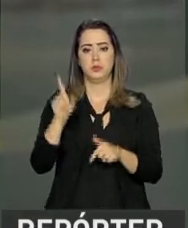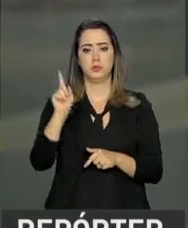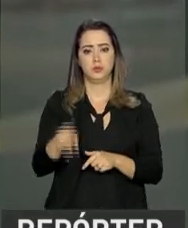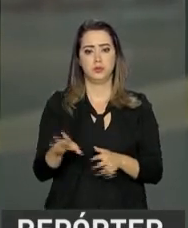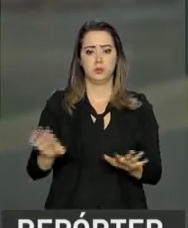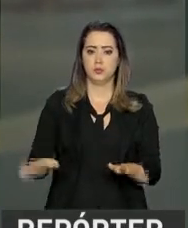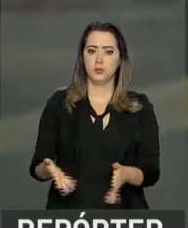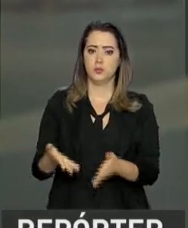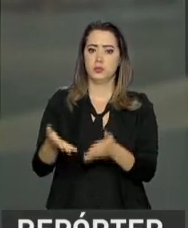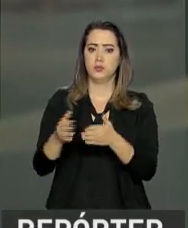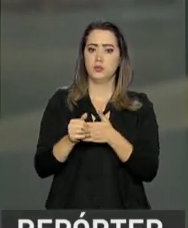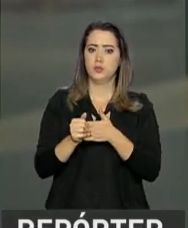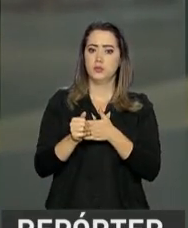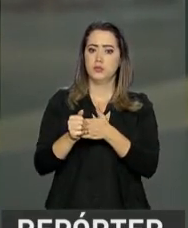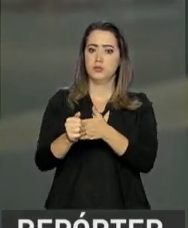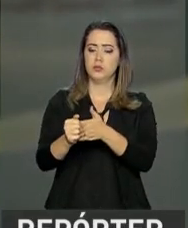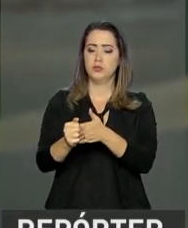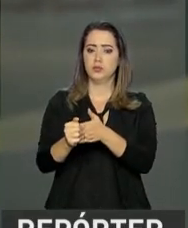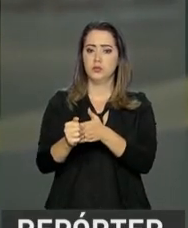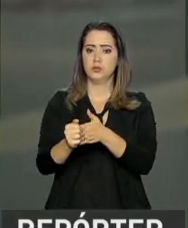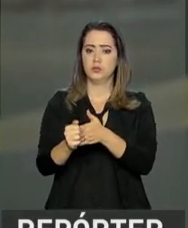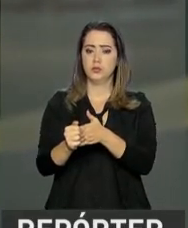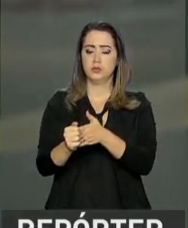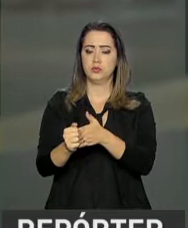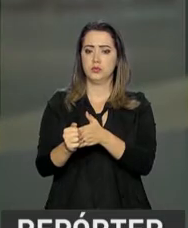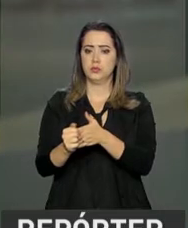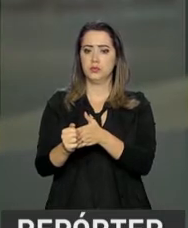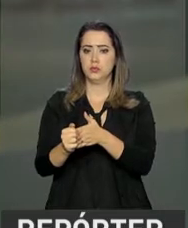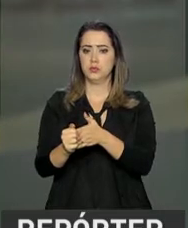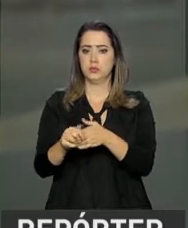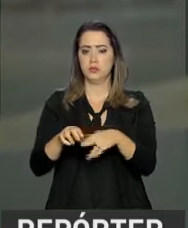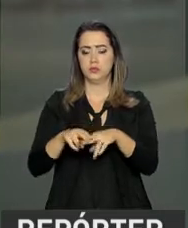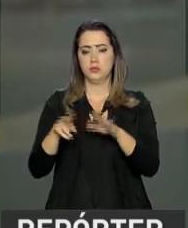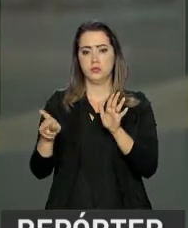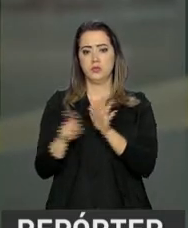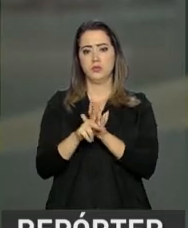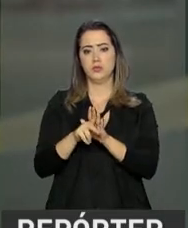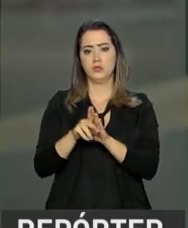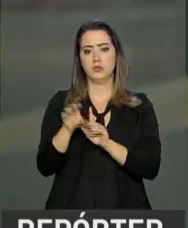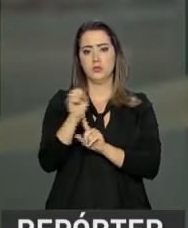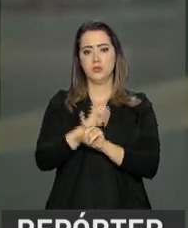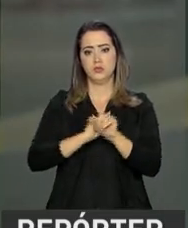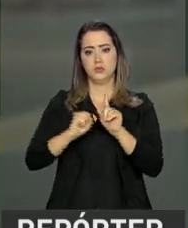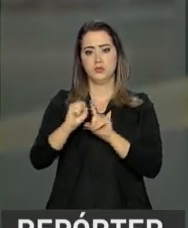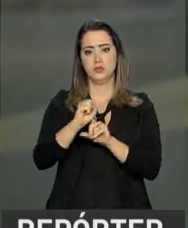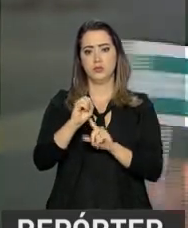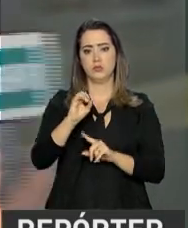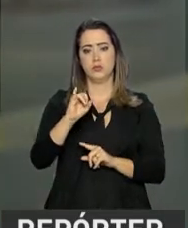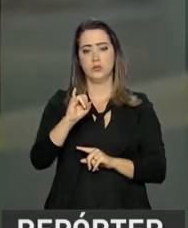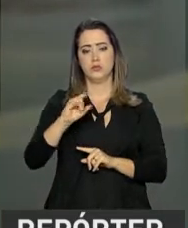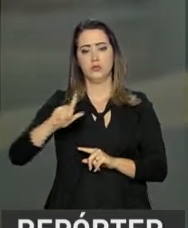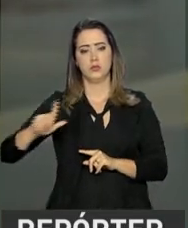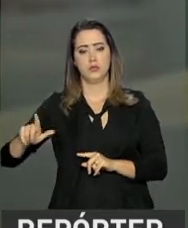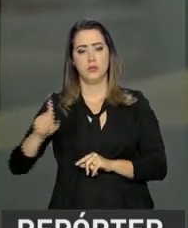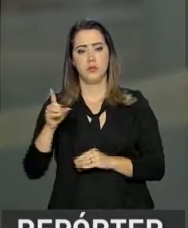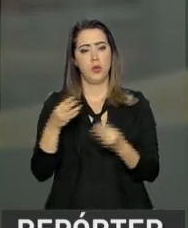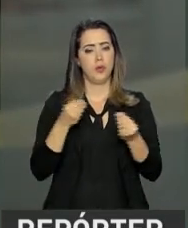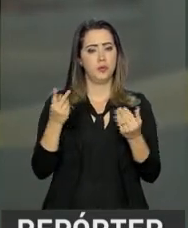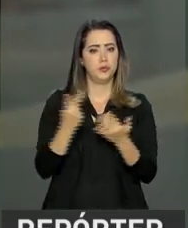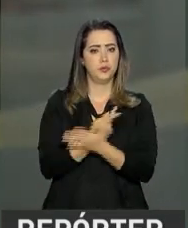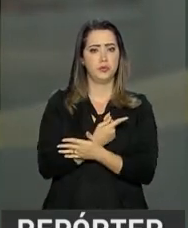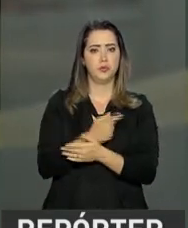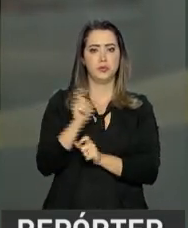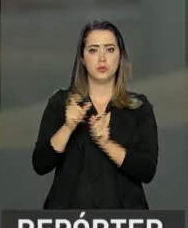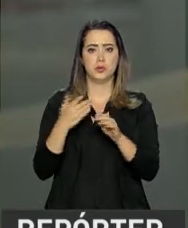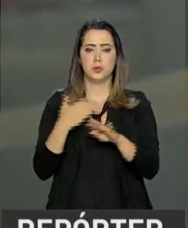conduzidas, na maior parte das suas vezes, pela própria sociedade civil organizada. Como funciona o processo de